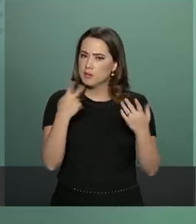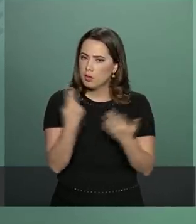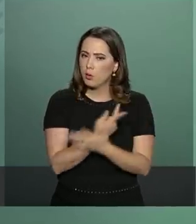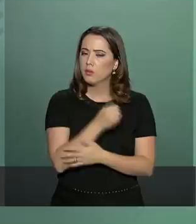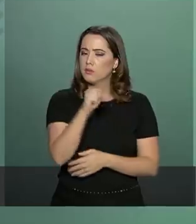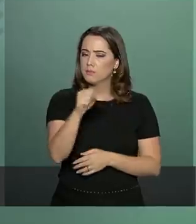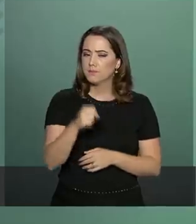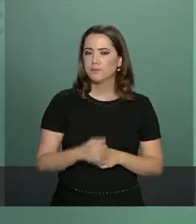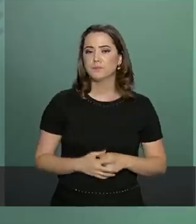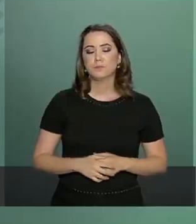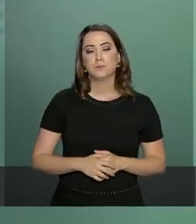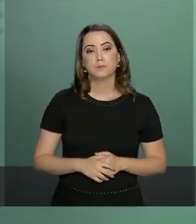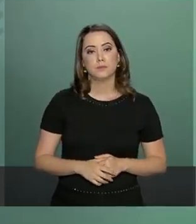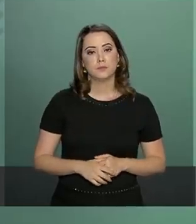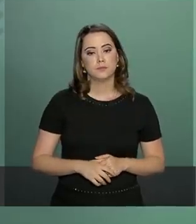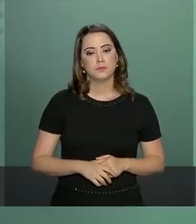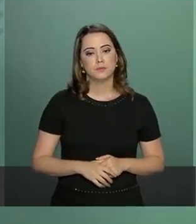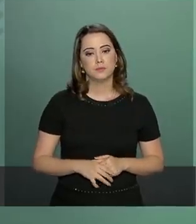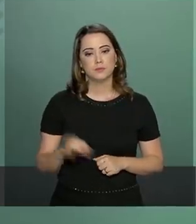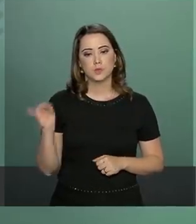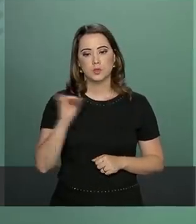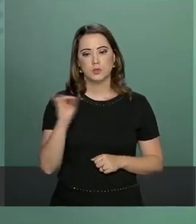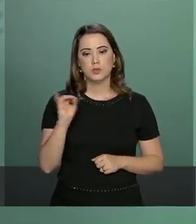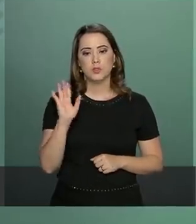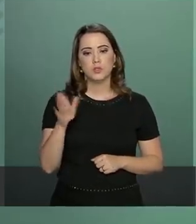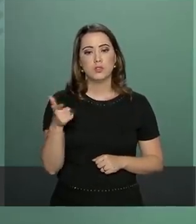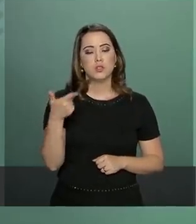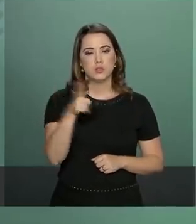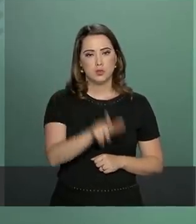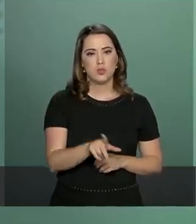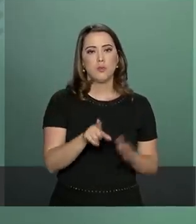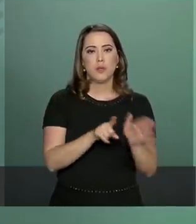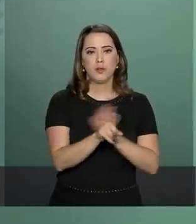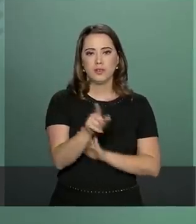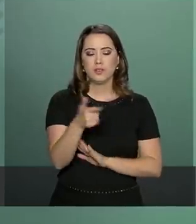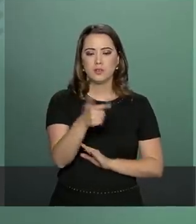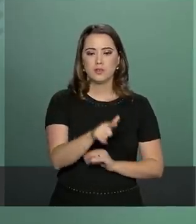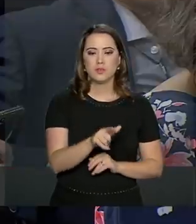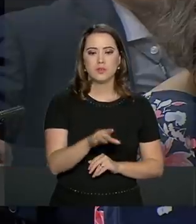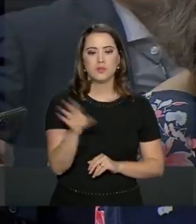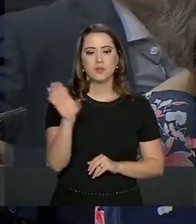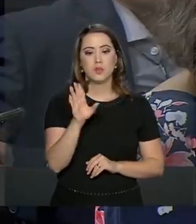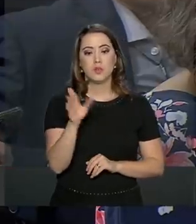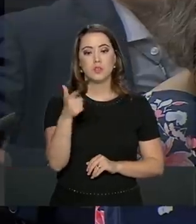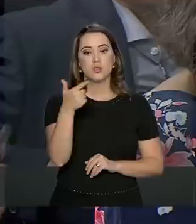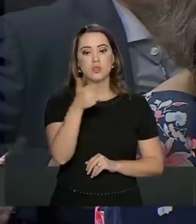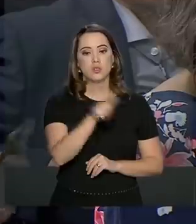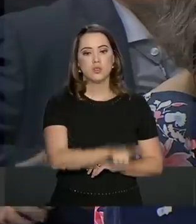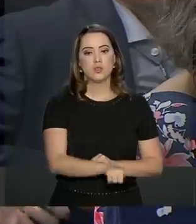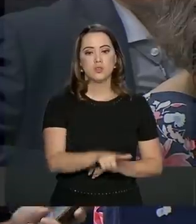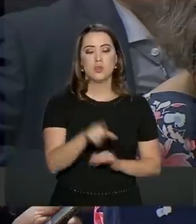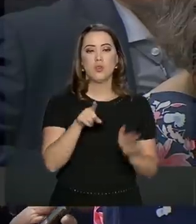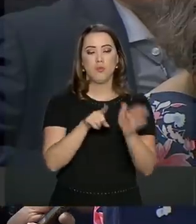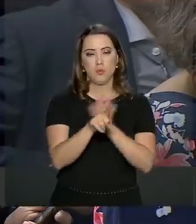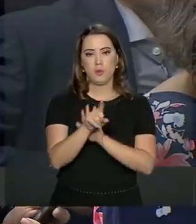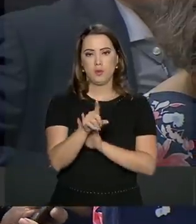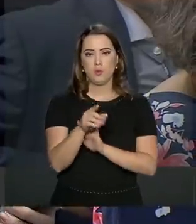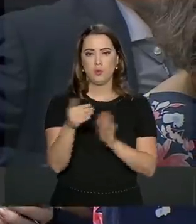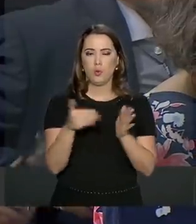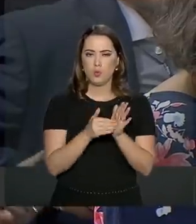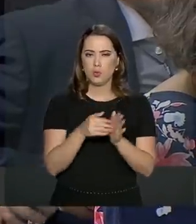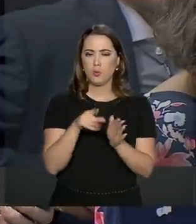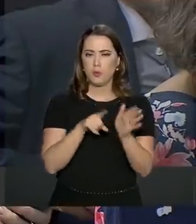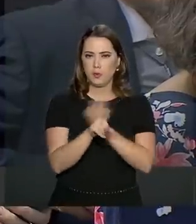Oi porta-voz já estão repetindo acho que já está na hora de eu partir não é uma última pergunta foi publicado hoje na